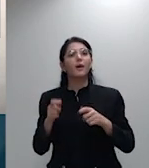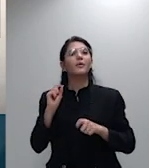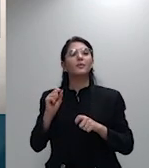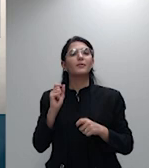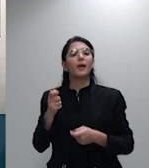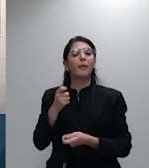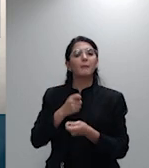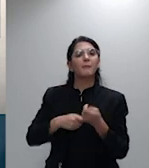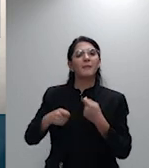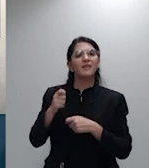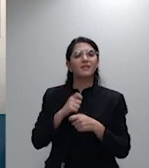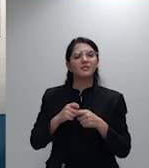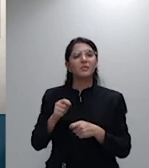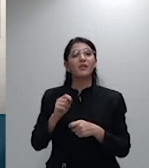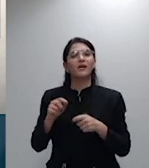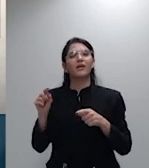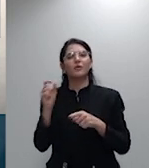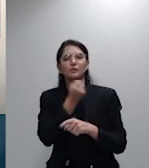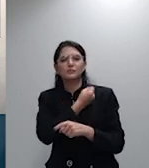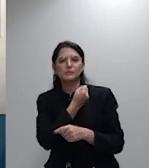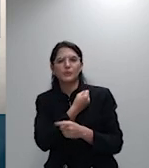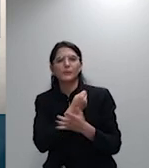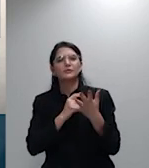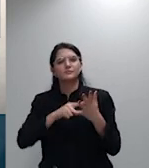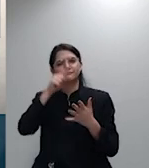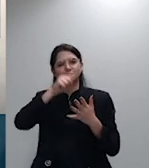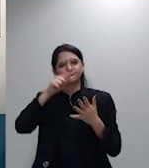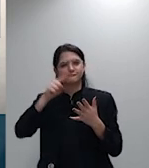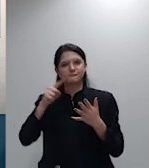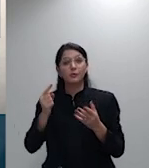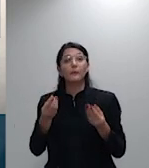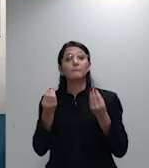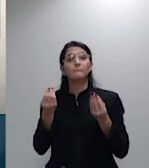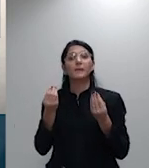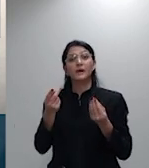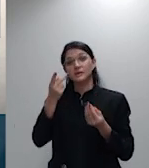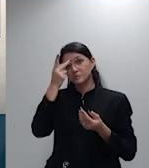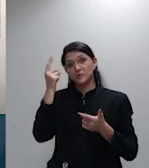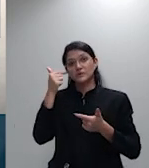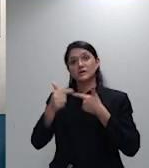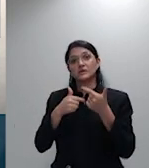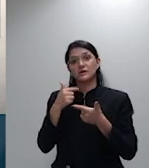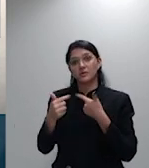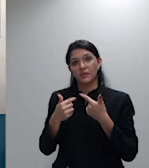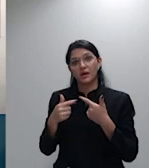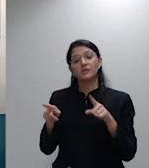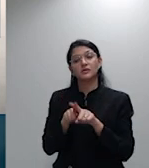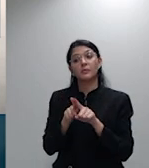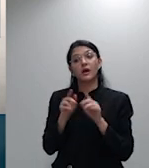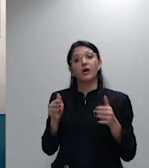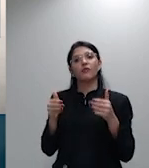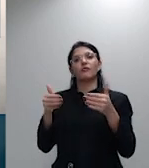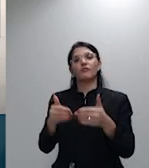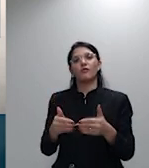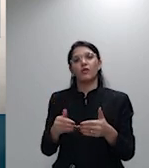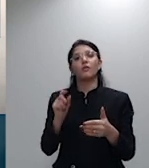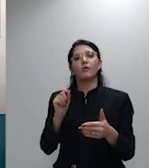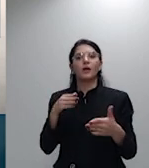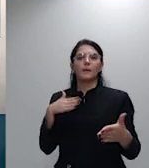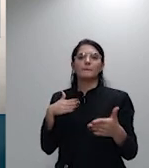consumidor ou de criar uma cláusula de barreira contra a permanência do idoso no plano de saúde